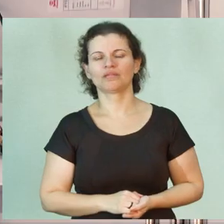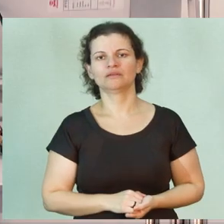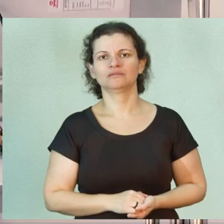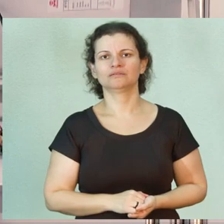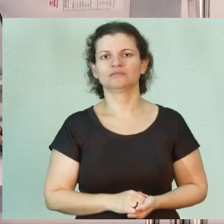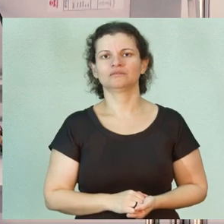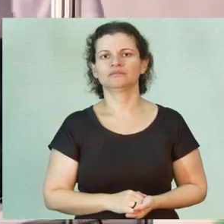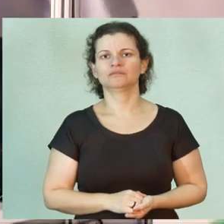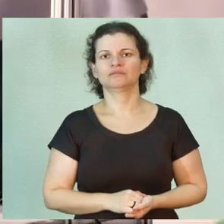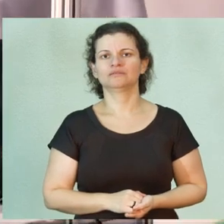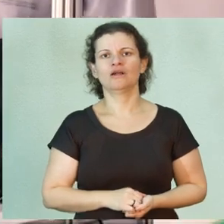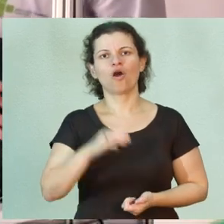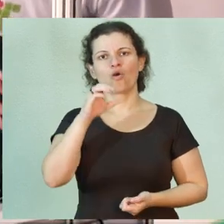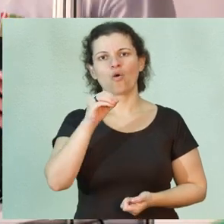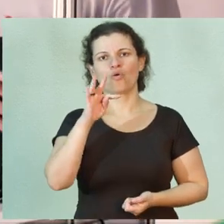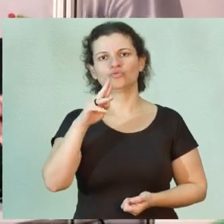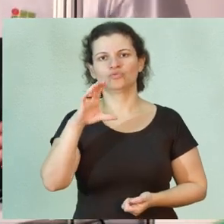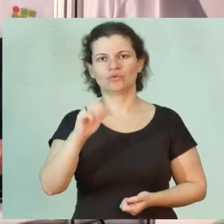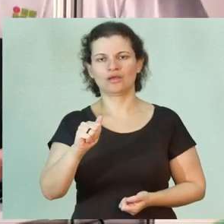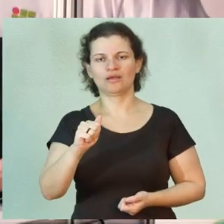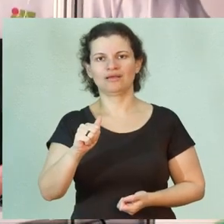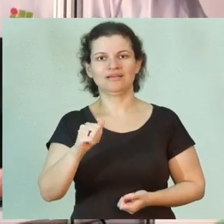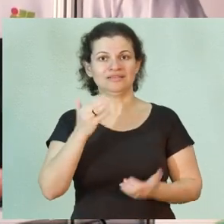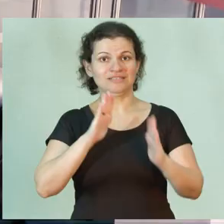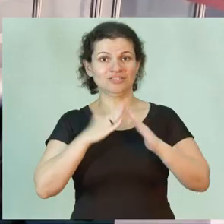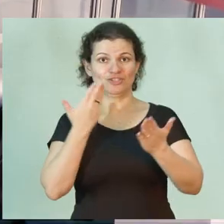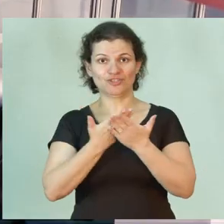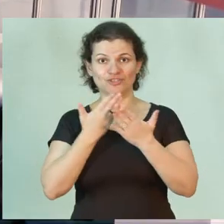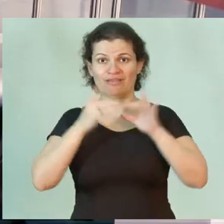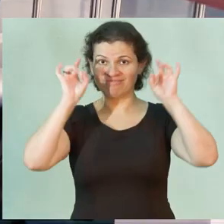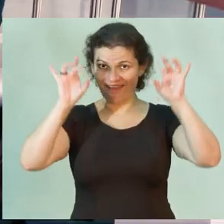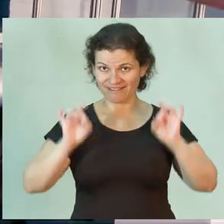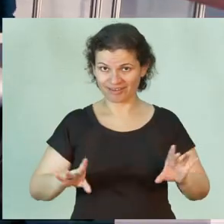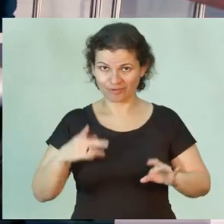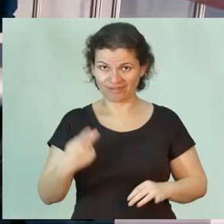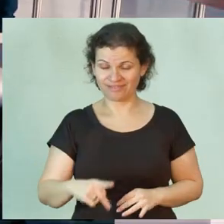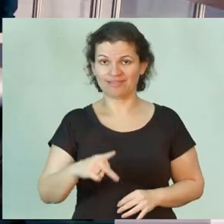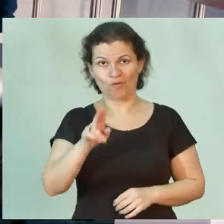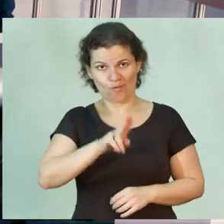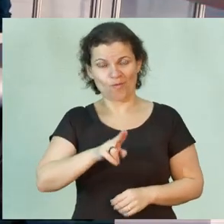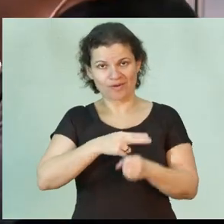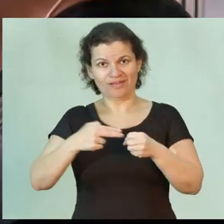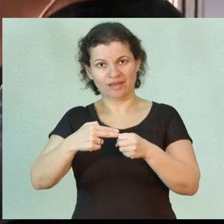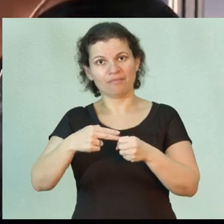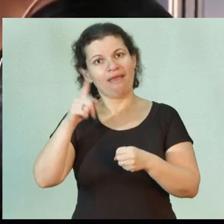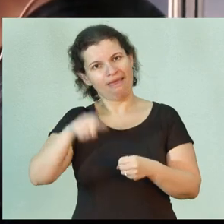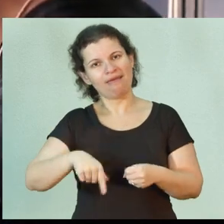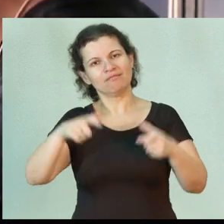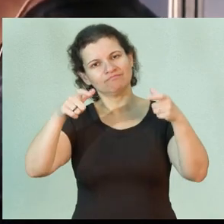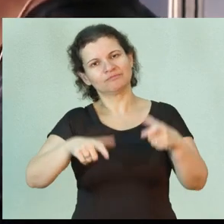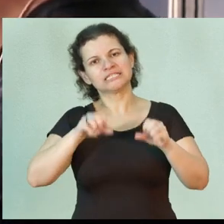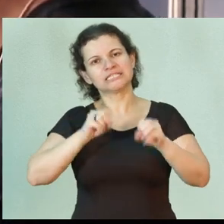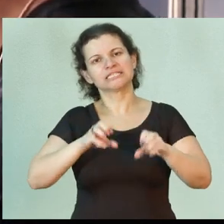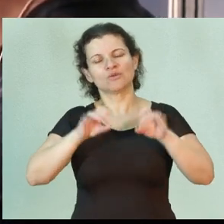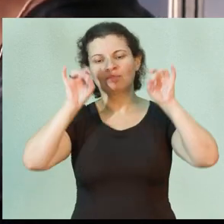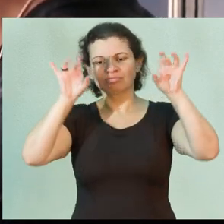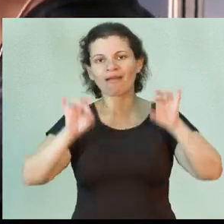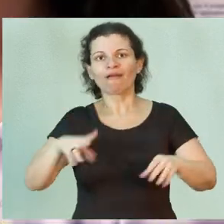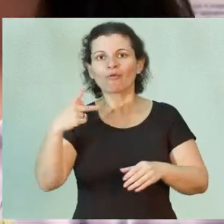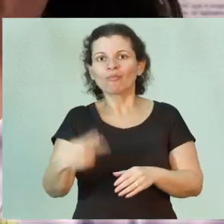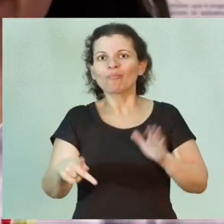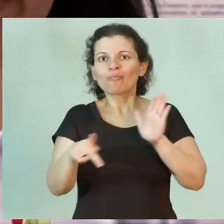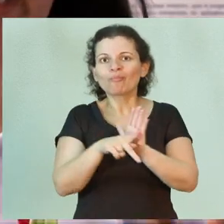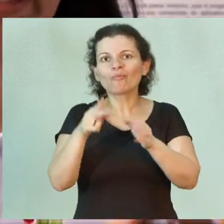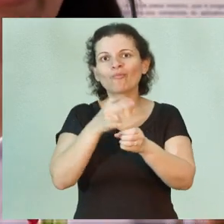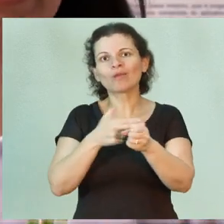O Colégio Técnico da Universidade de Campinas, o Cotuca, é uma das instituições de ensino técnico da Unicamp.